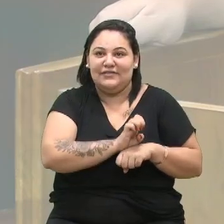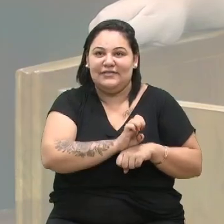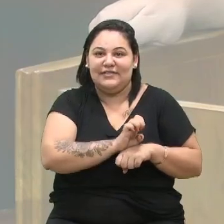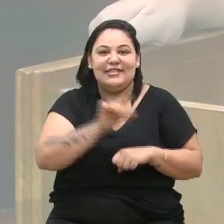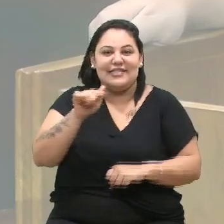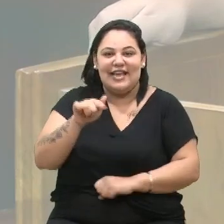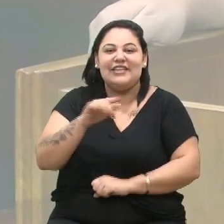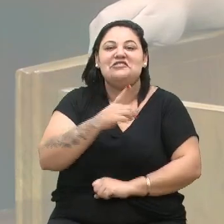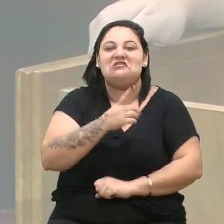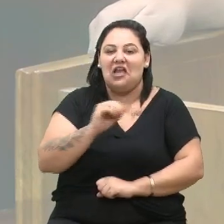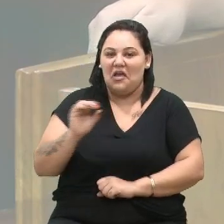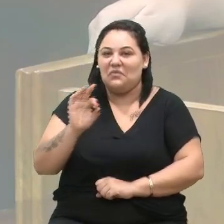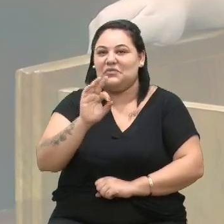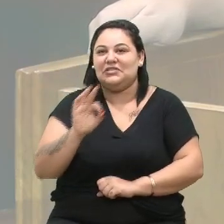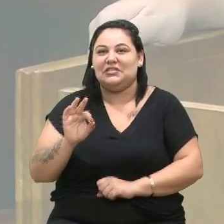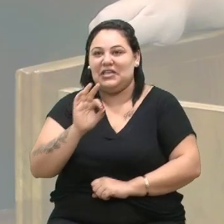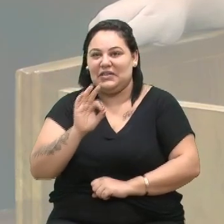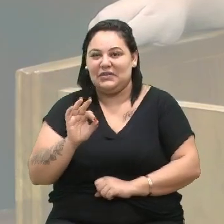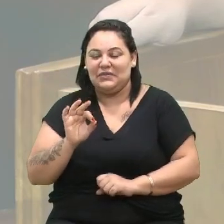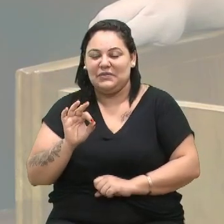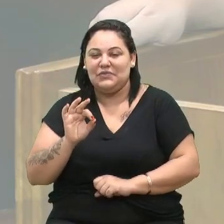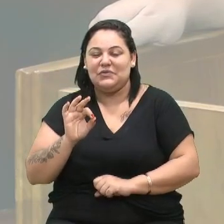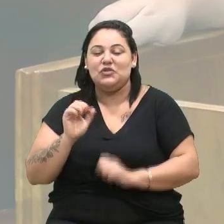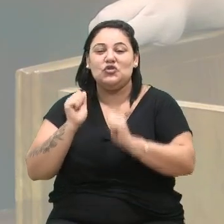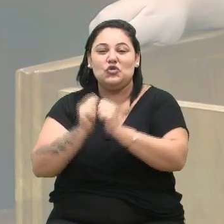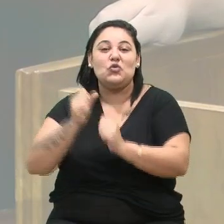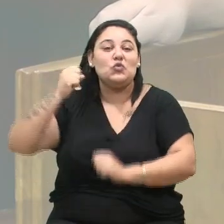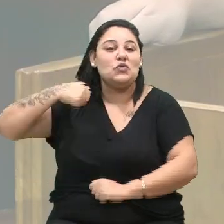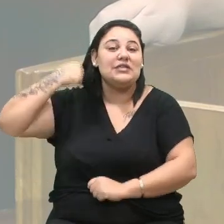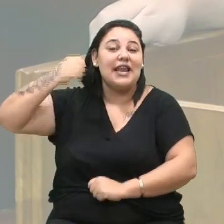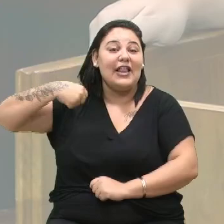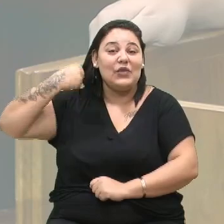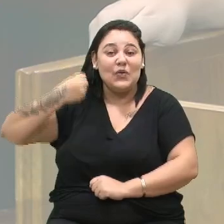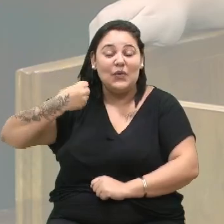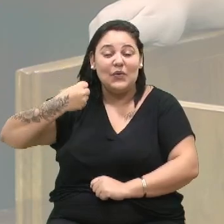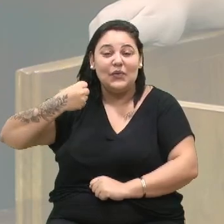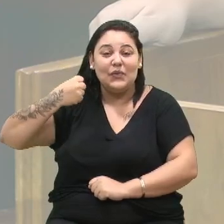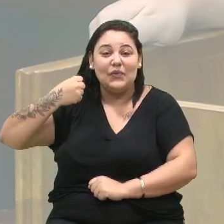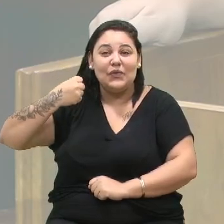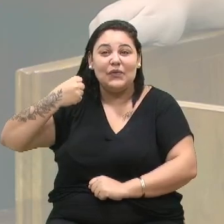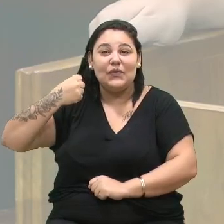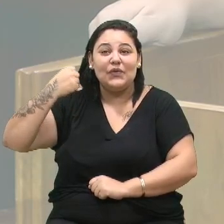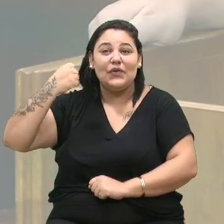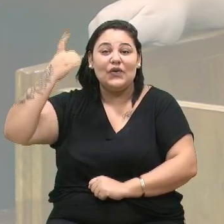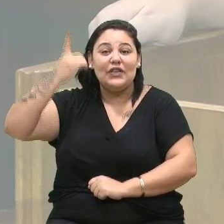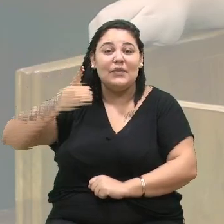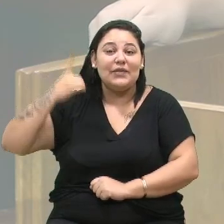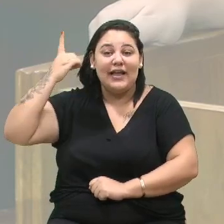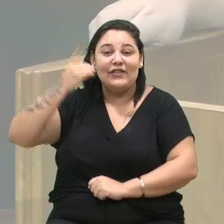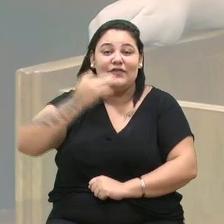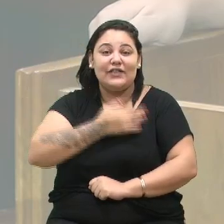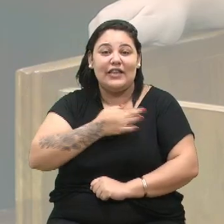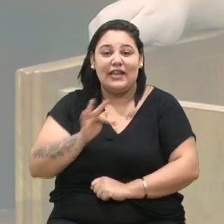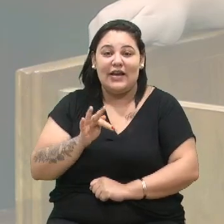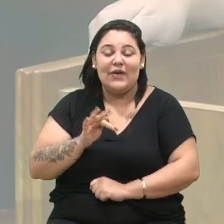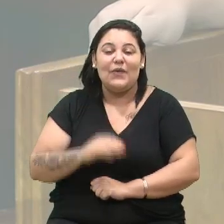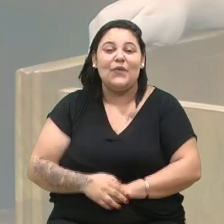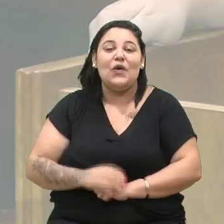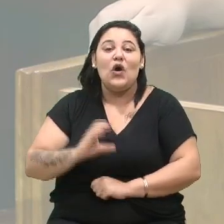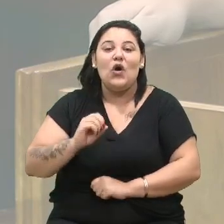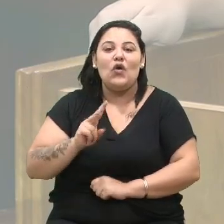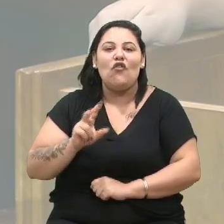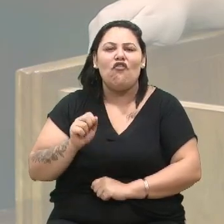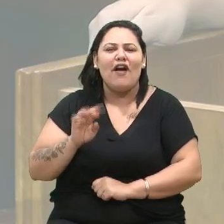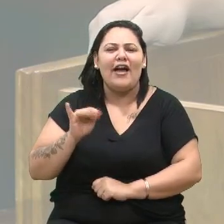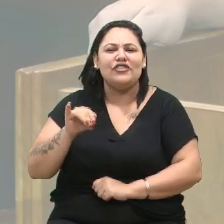100%, mais o nosso senador, mais o deputado federal, o Covatinho, que estava lá junto conosco, que é o